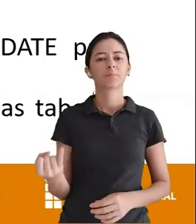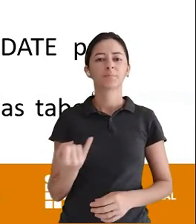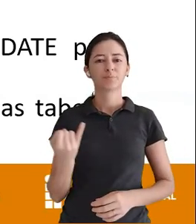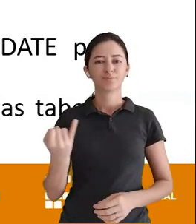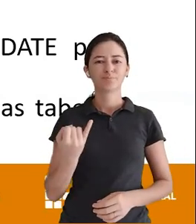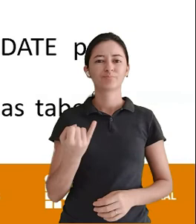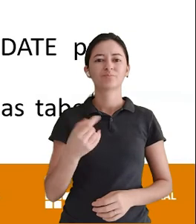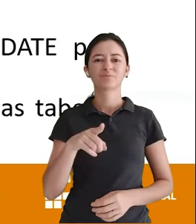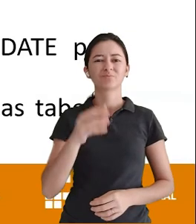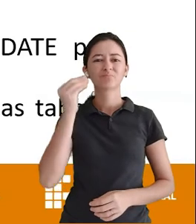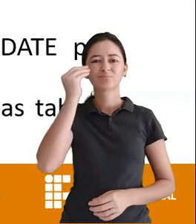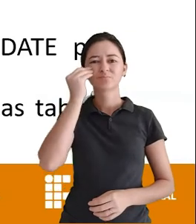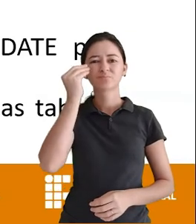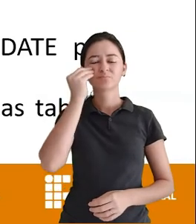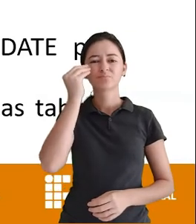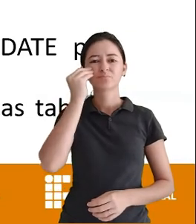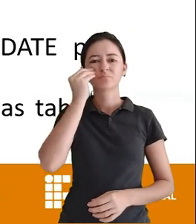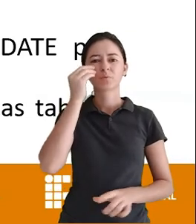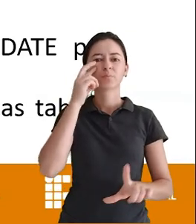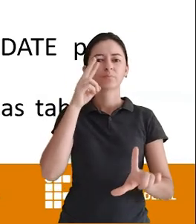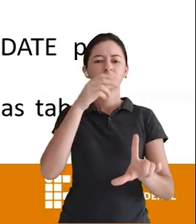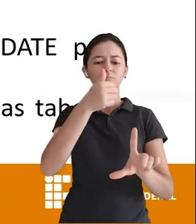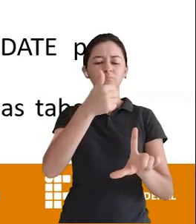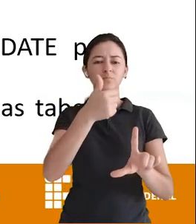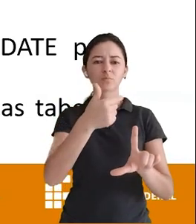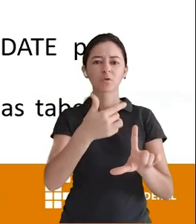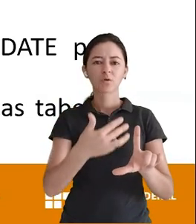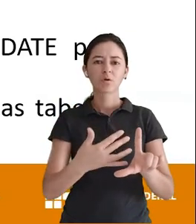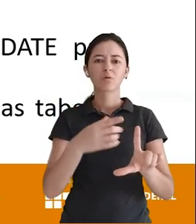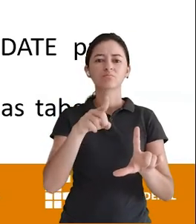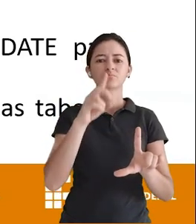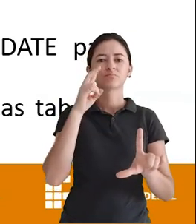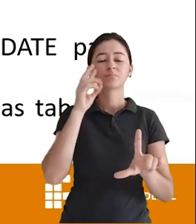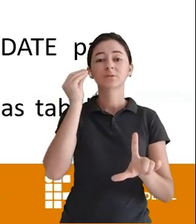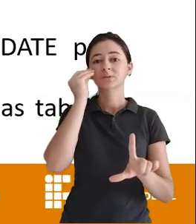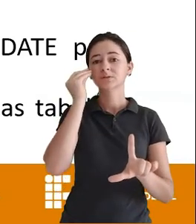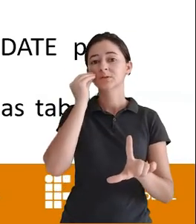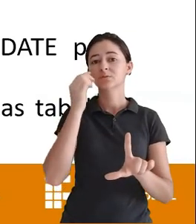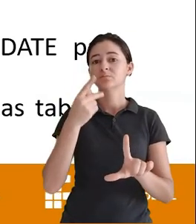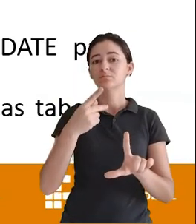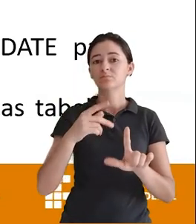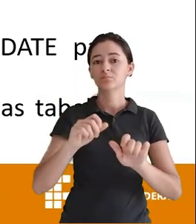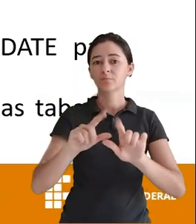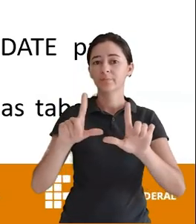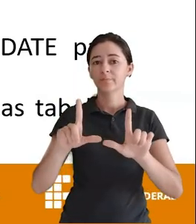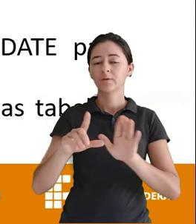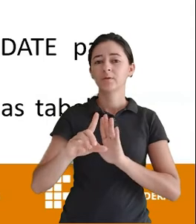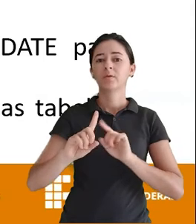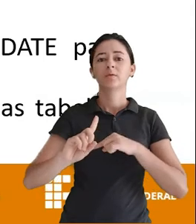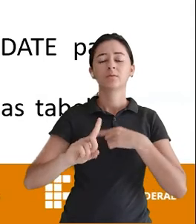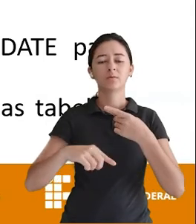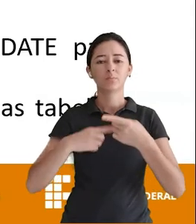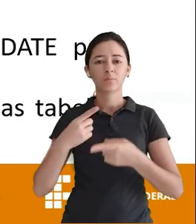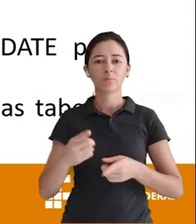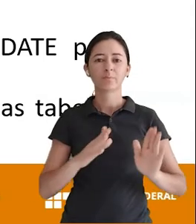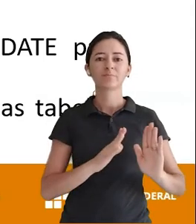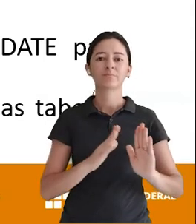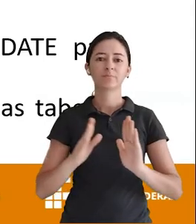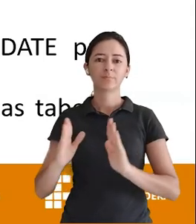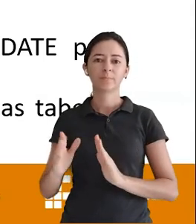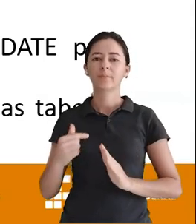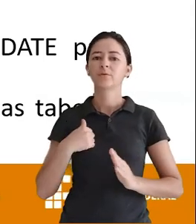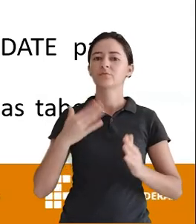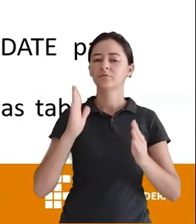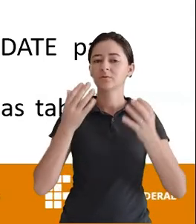Tá? É importante Que vocês tentem Fazer os exercícios Tentem fazer os exercícios Antes de